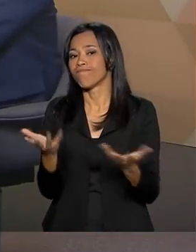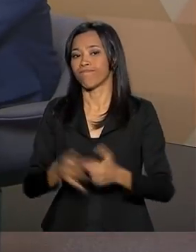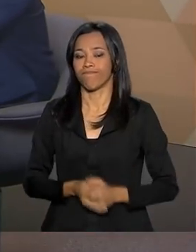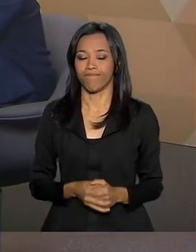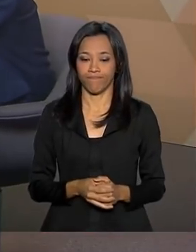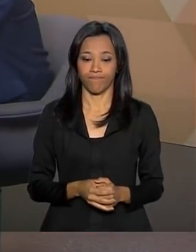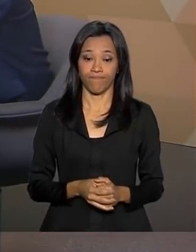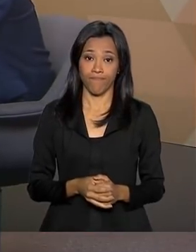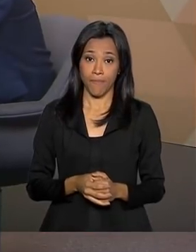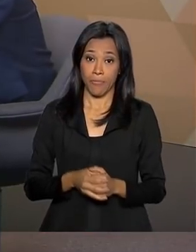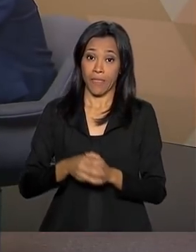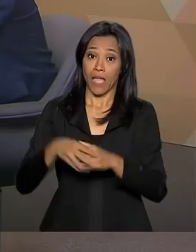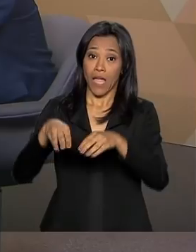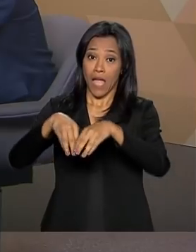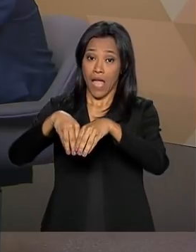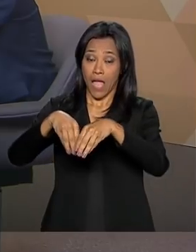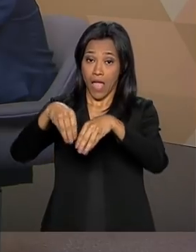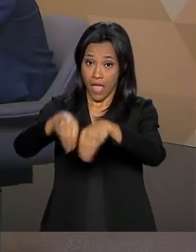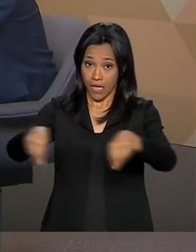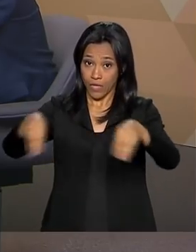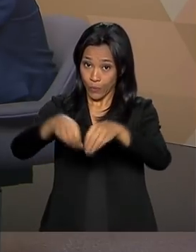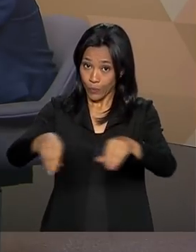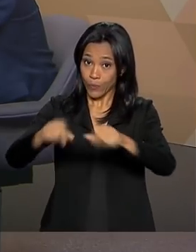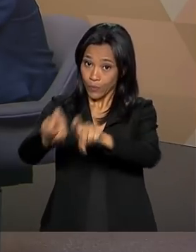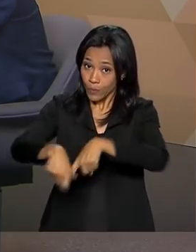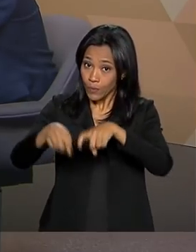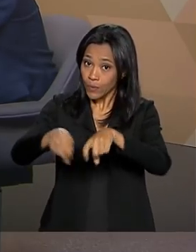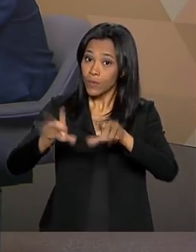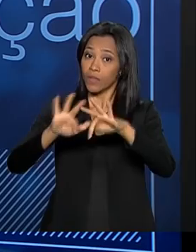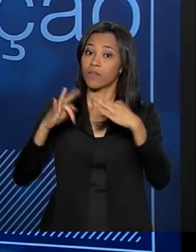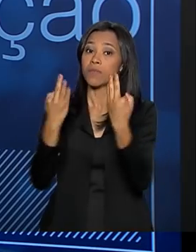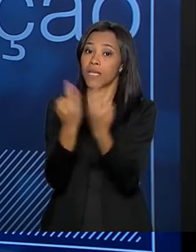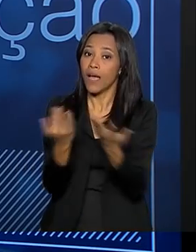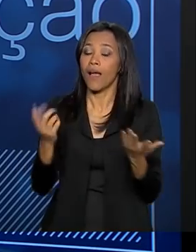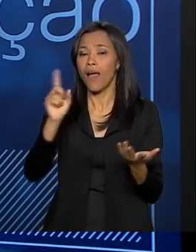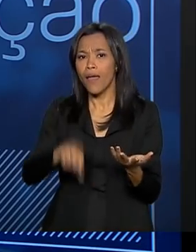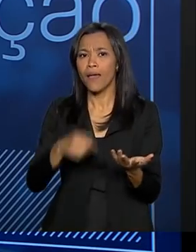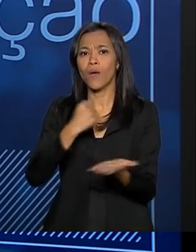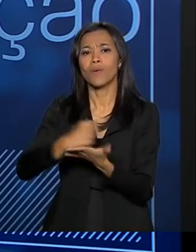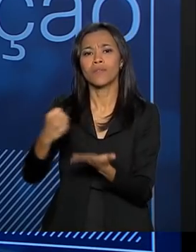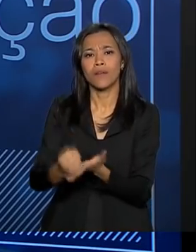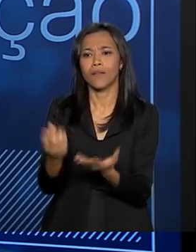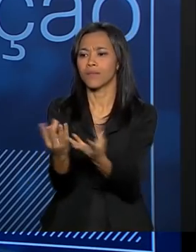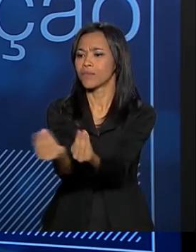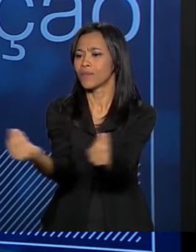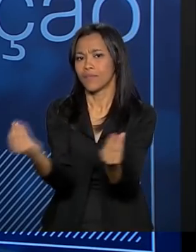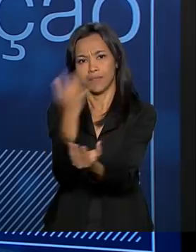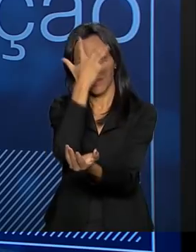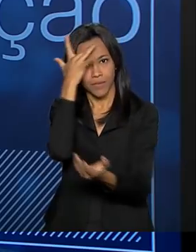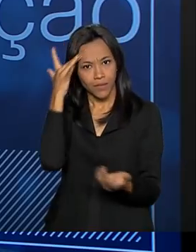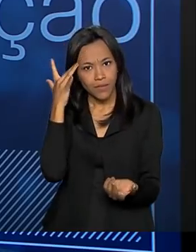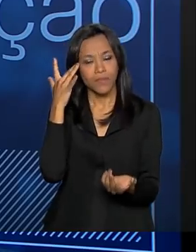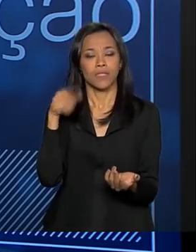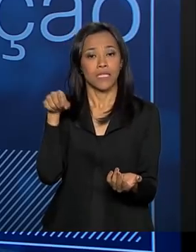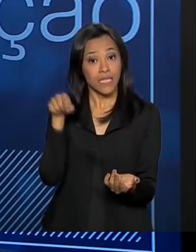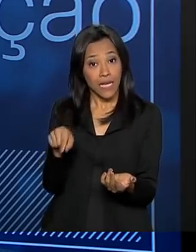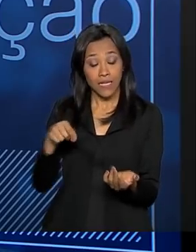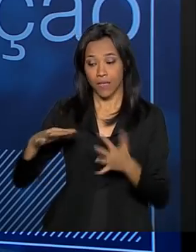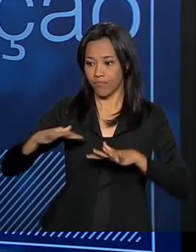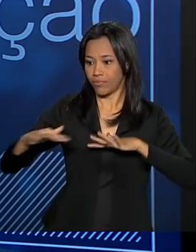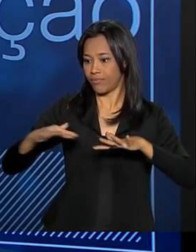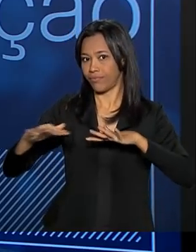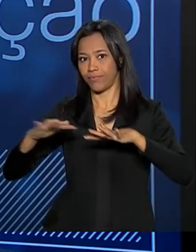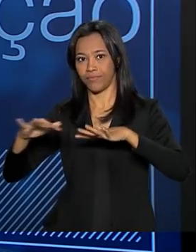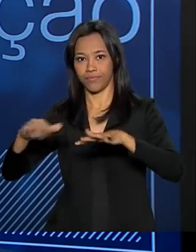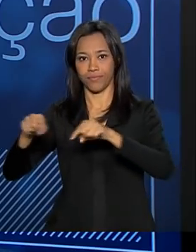A agricultura familiar é uma agricultura super importante, porque é a agricultura que emprega muita gente e é uma agricultura cada vez mais dinâmica.